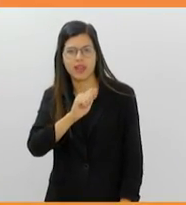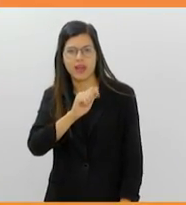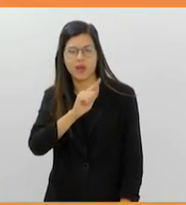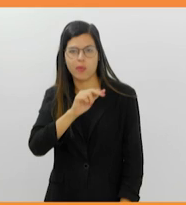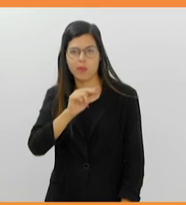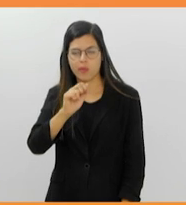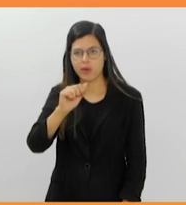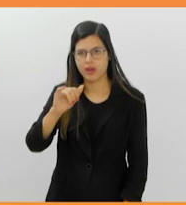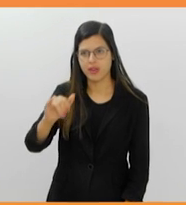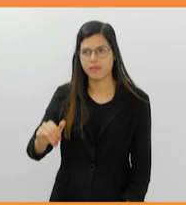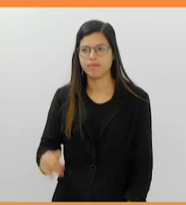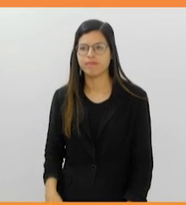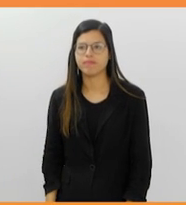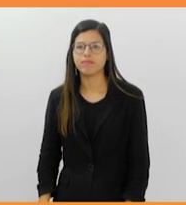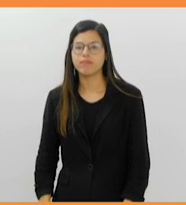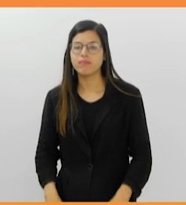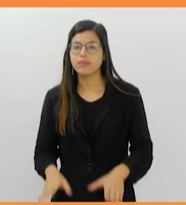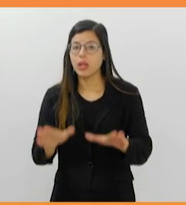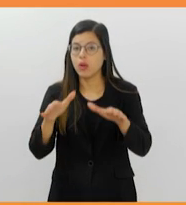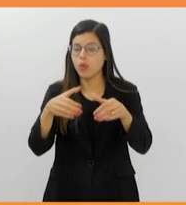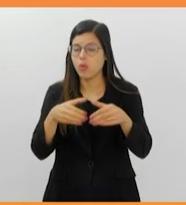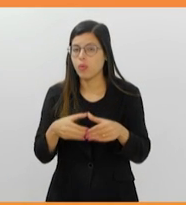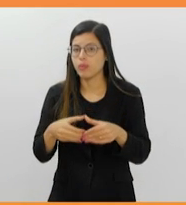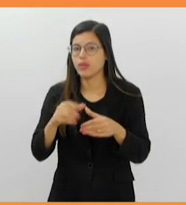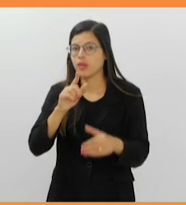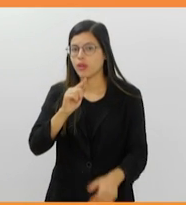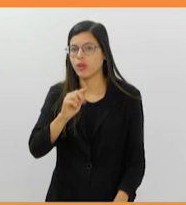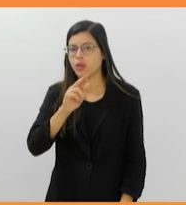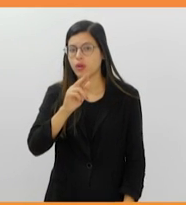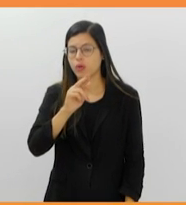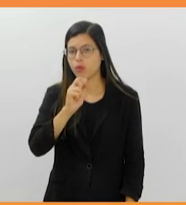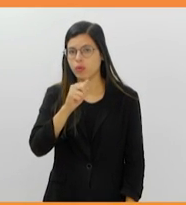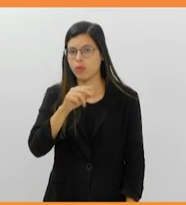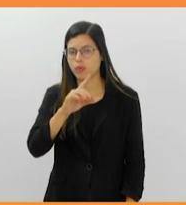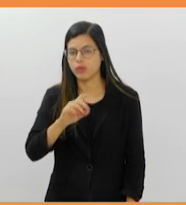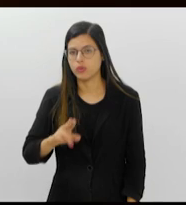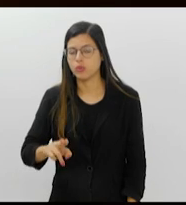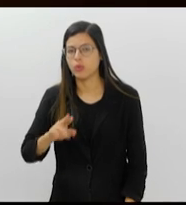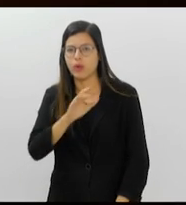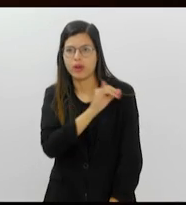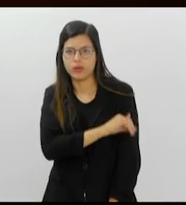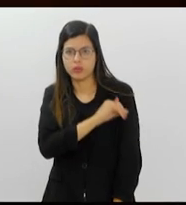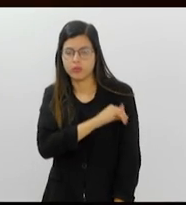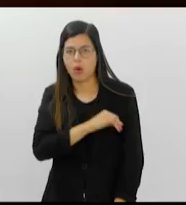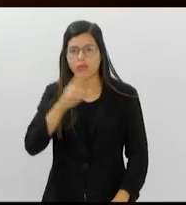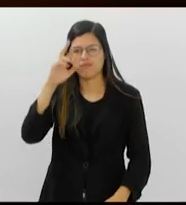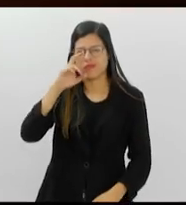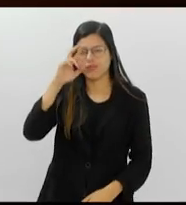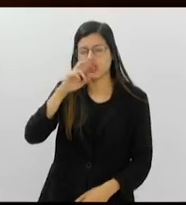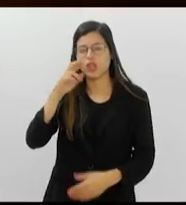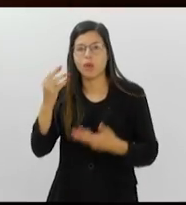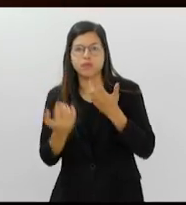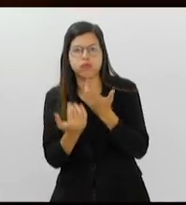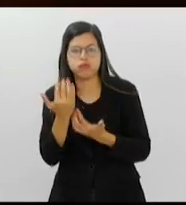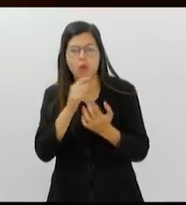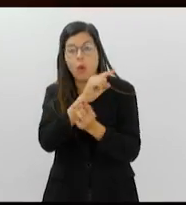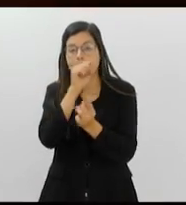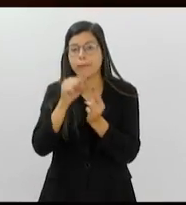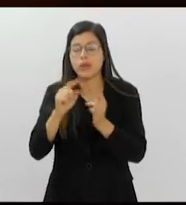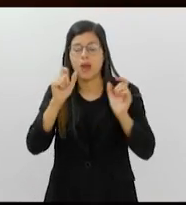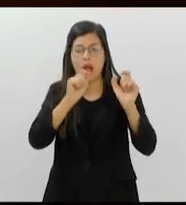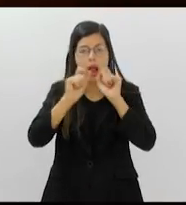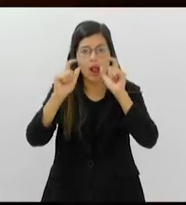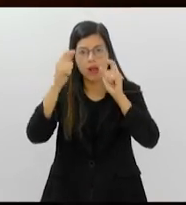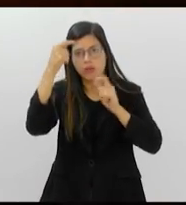O Comitê Guandu-RJ vem reforçando a campanha fiscal das queimadas. O objetivo é alertar e conscientizar a população